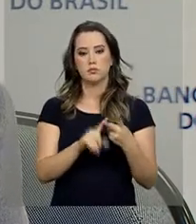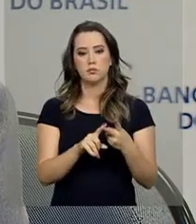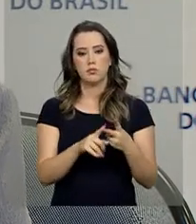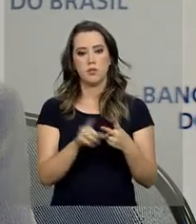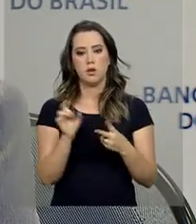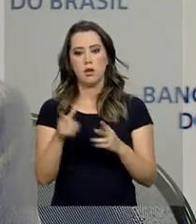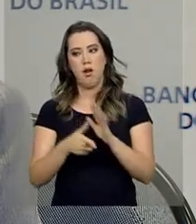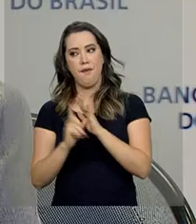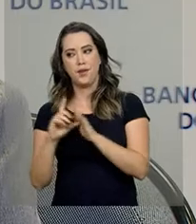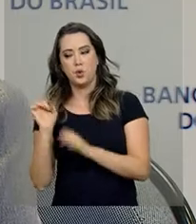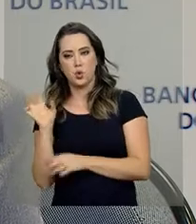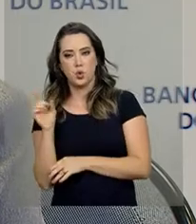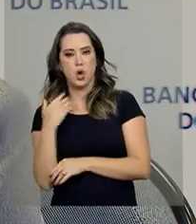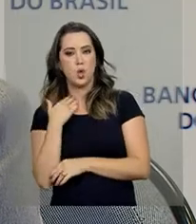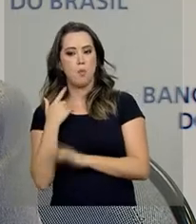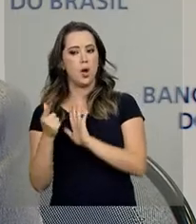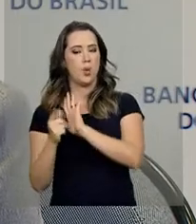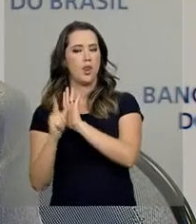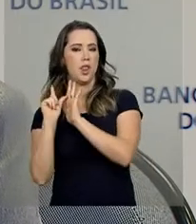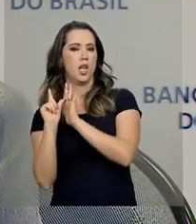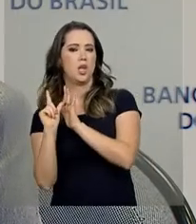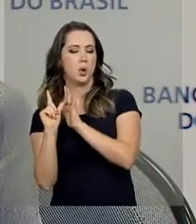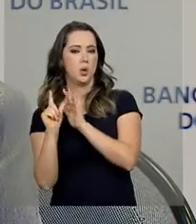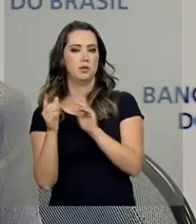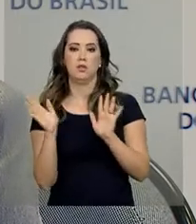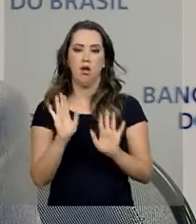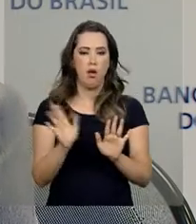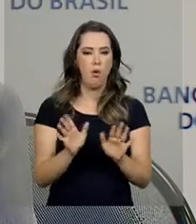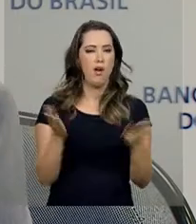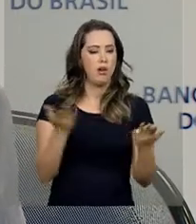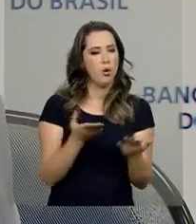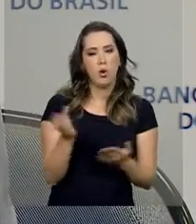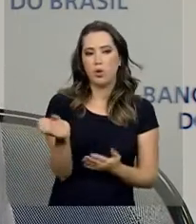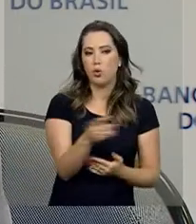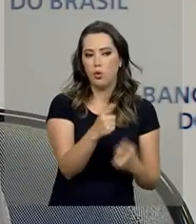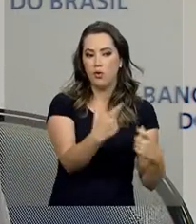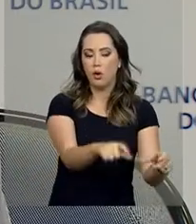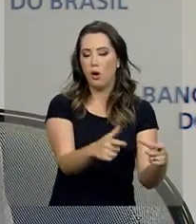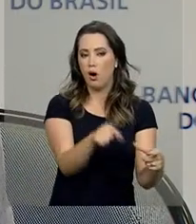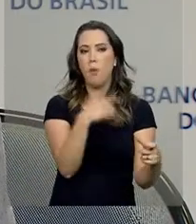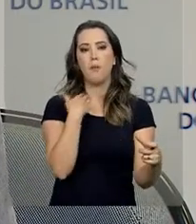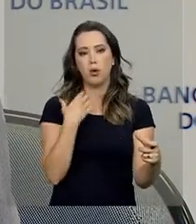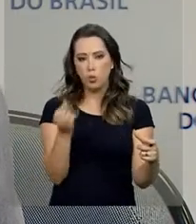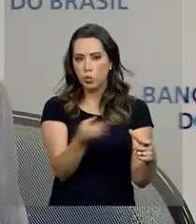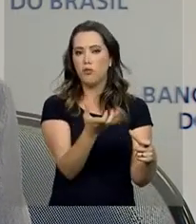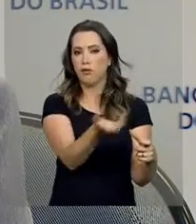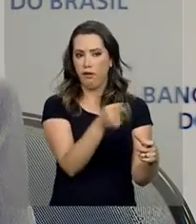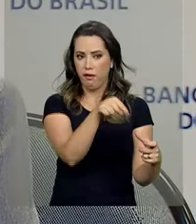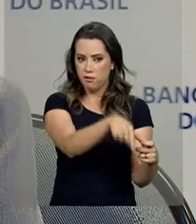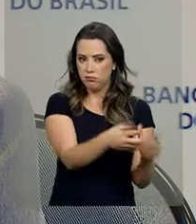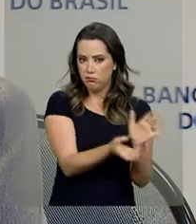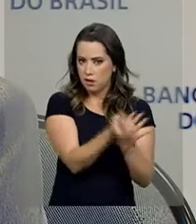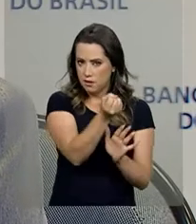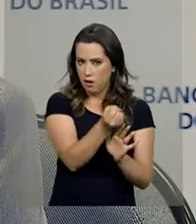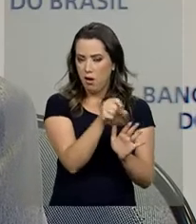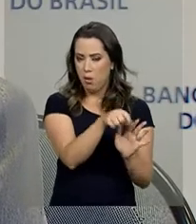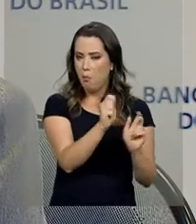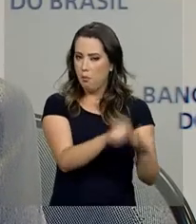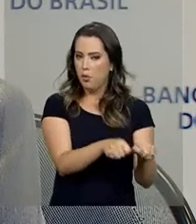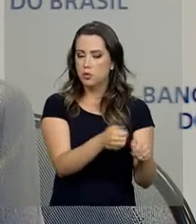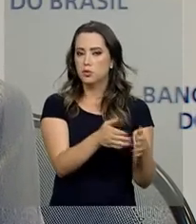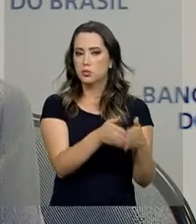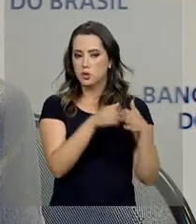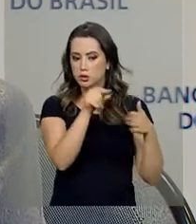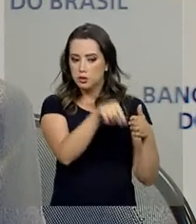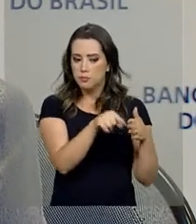não na instituição onde está a folha de pagamento. Então, abriu mais uma possibilidade. E a outra coisa foi a